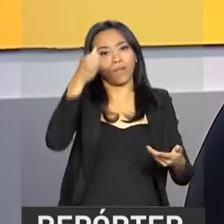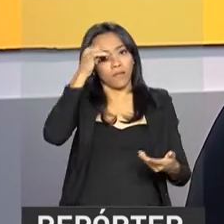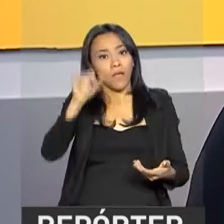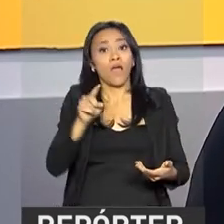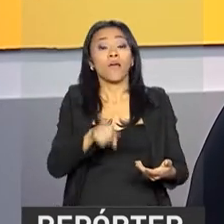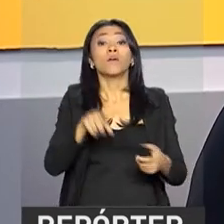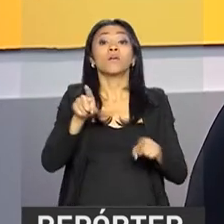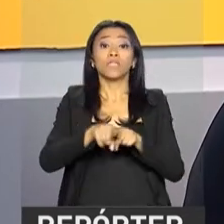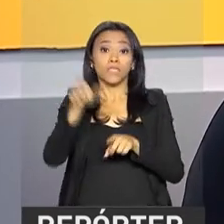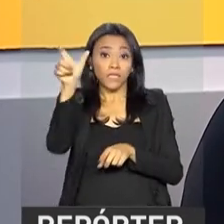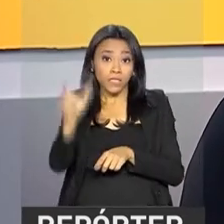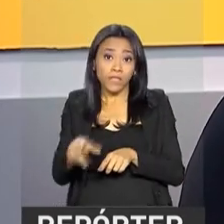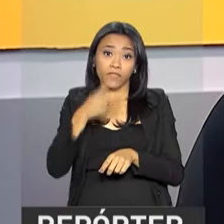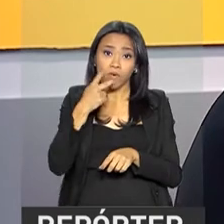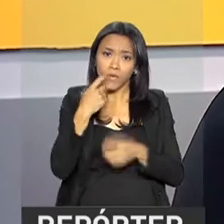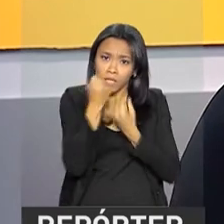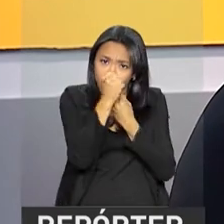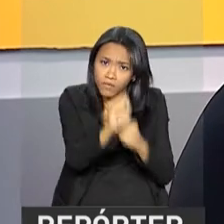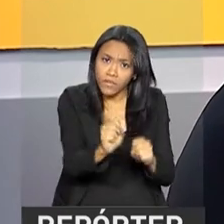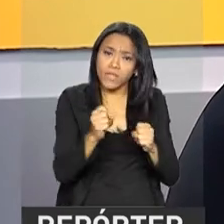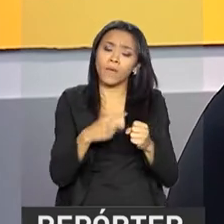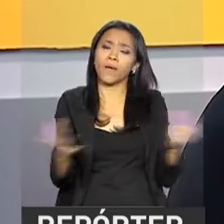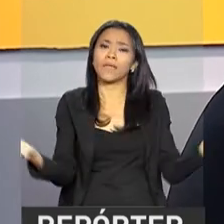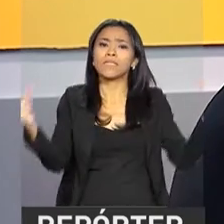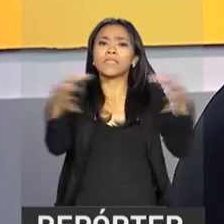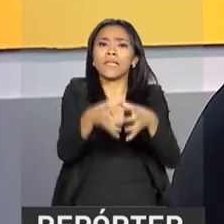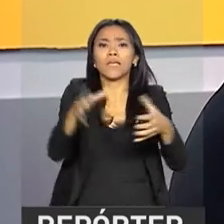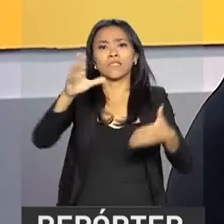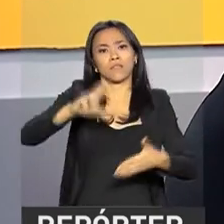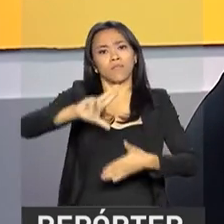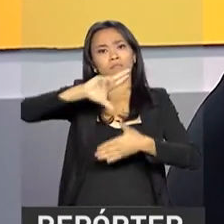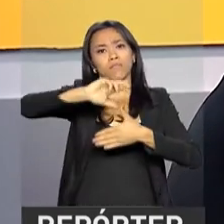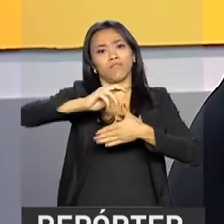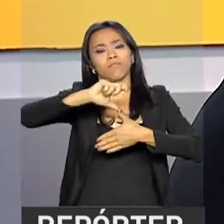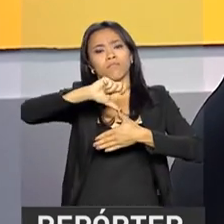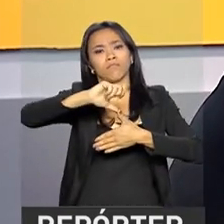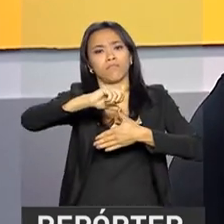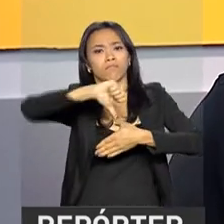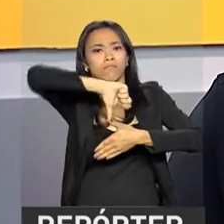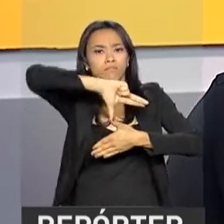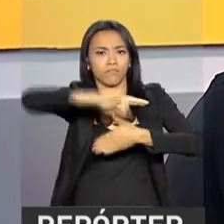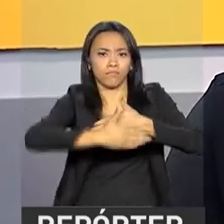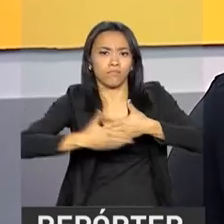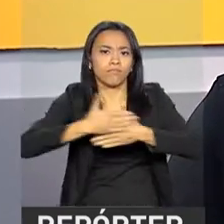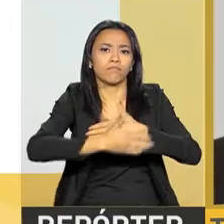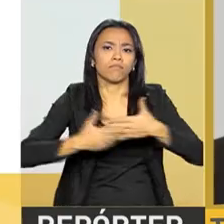defendeu a integração regional dos países da América do Sul no combate a esses crimes.